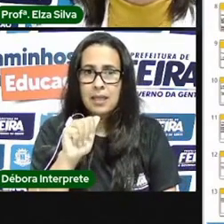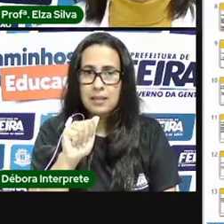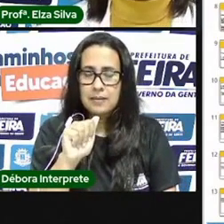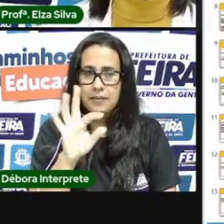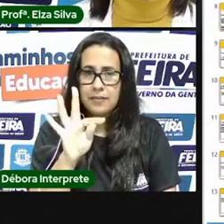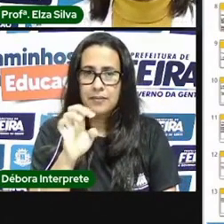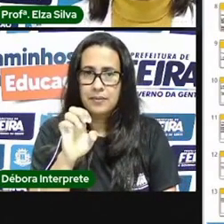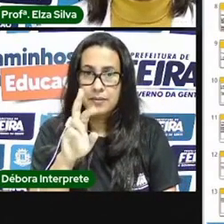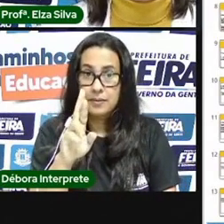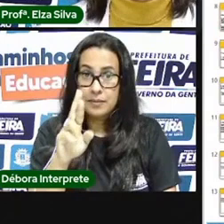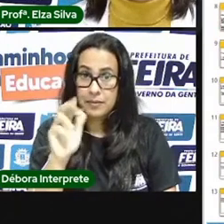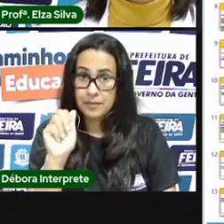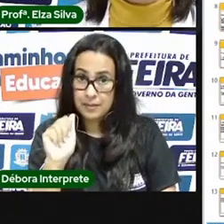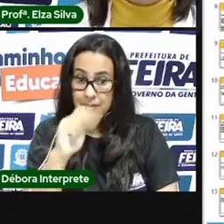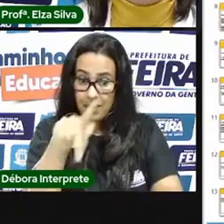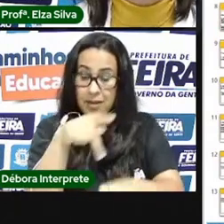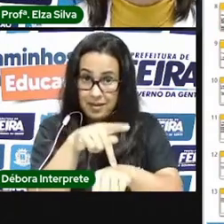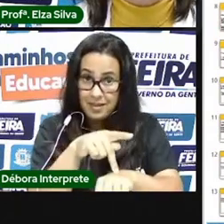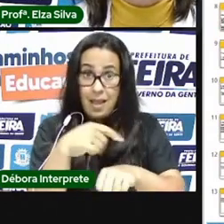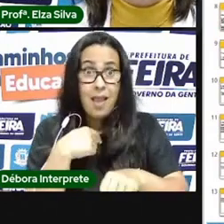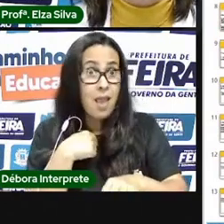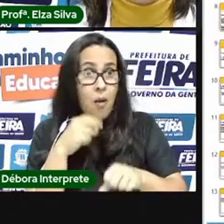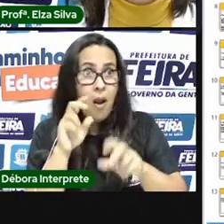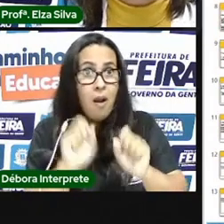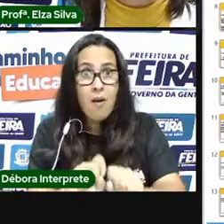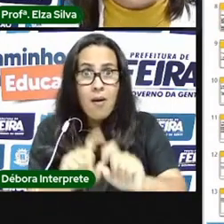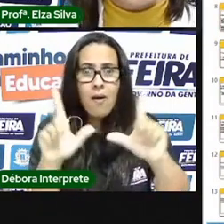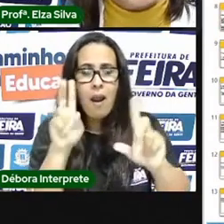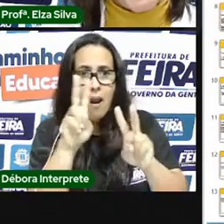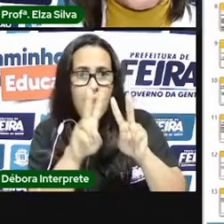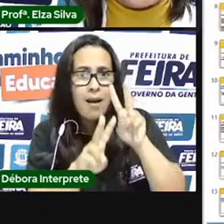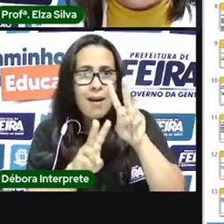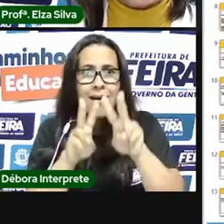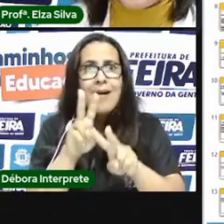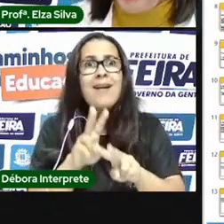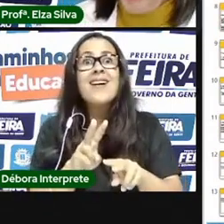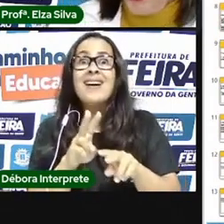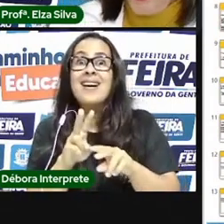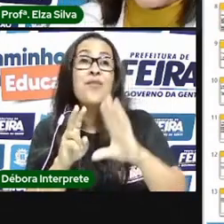oportunidade de nós conhecermos o mundo sem sair de casa